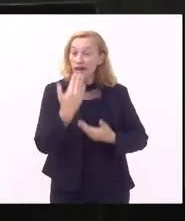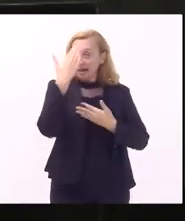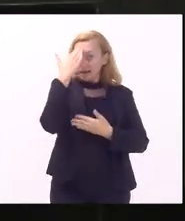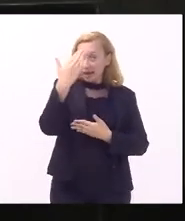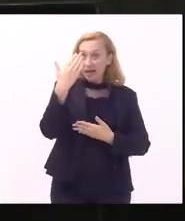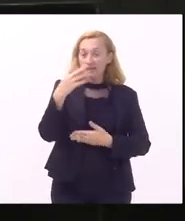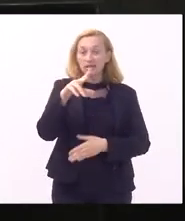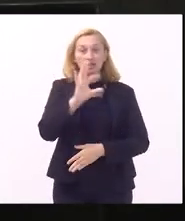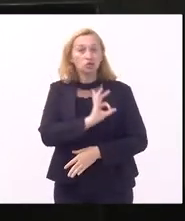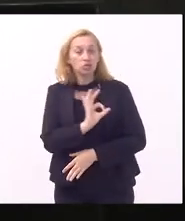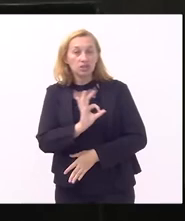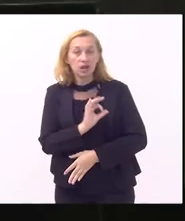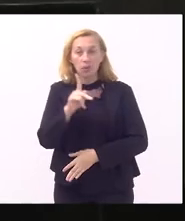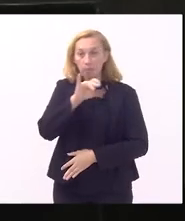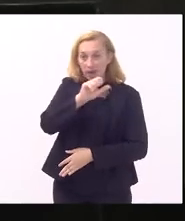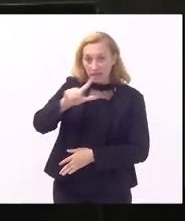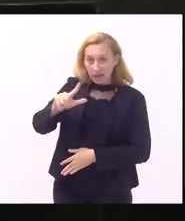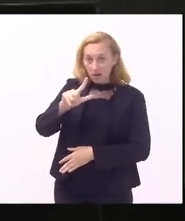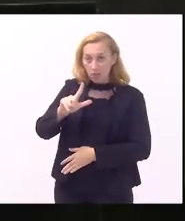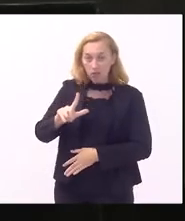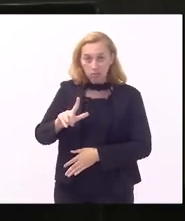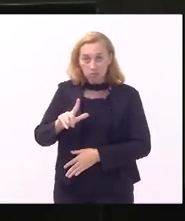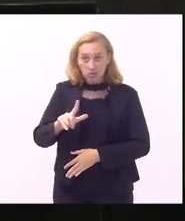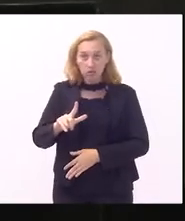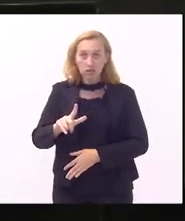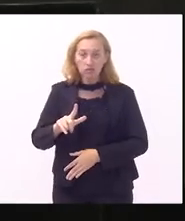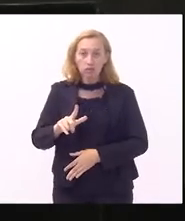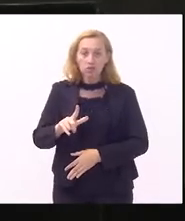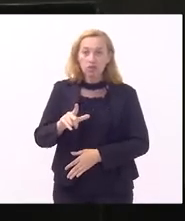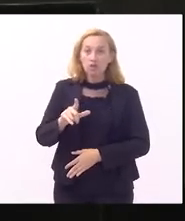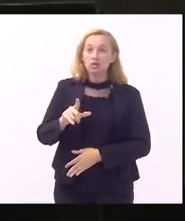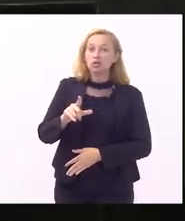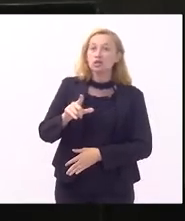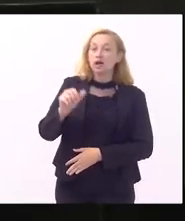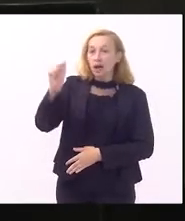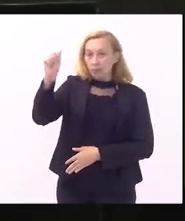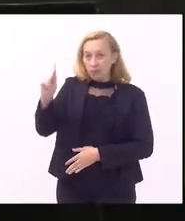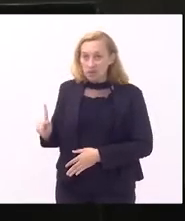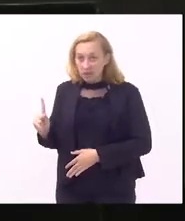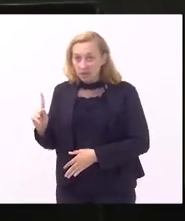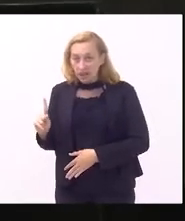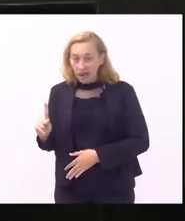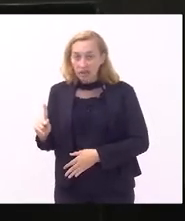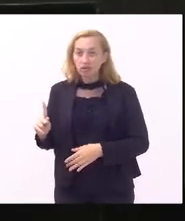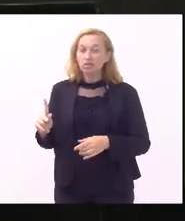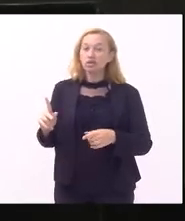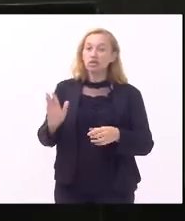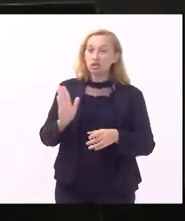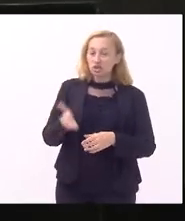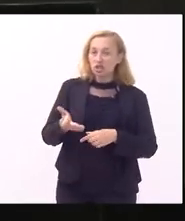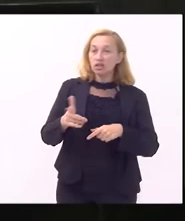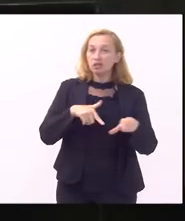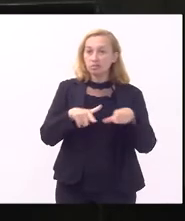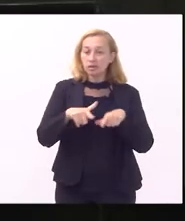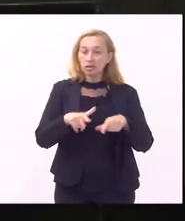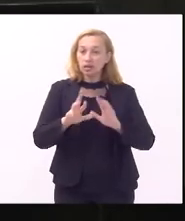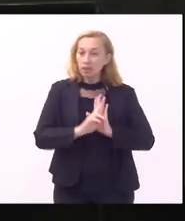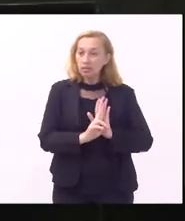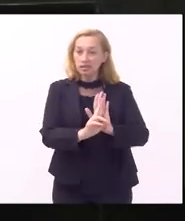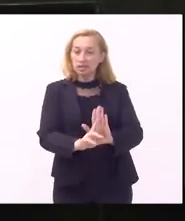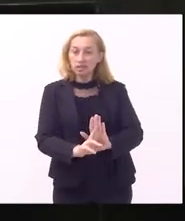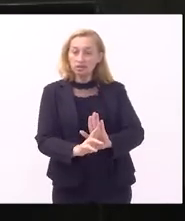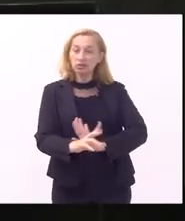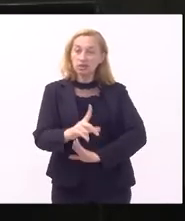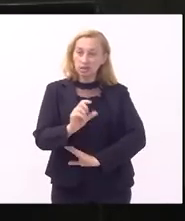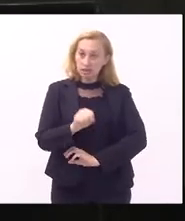policiais penais ativos e inativos nós temos tido representatividade presidente e